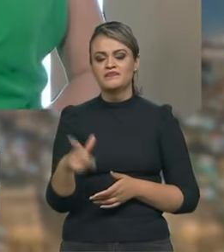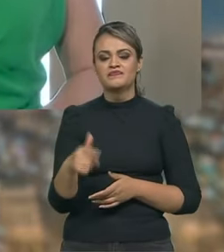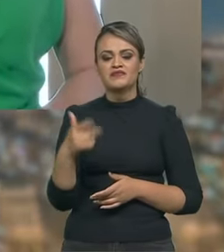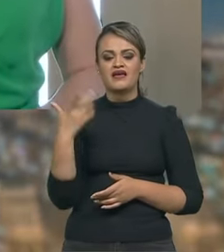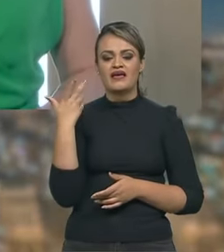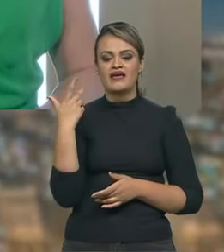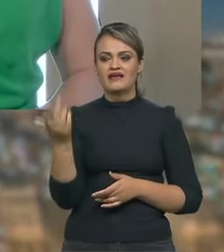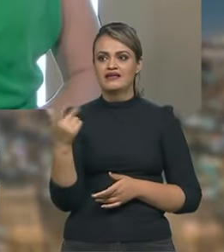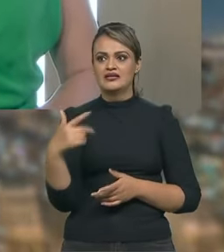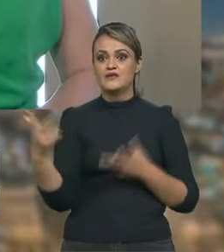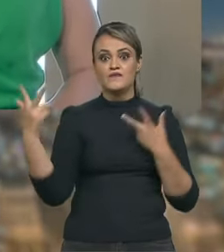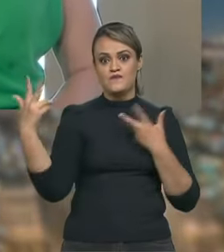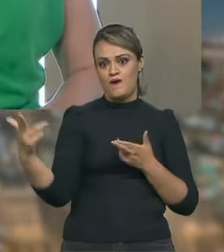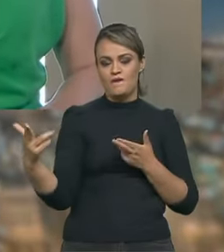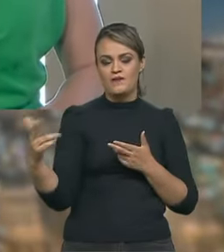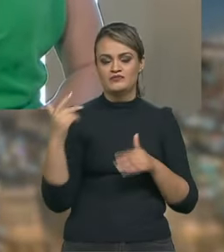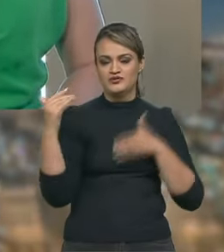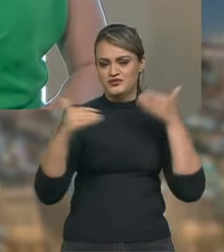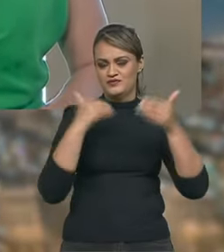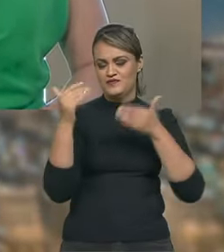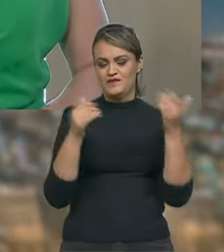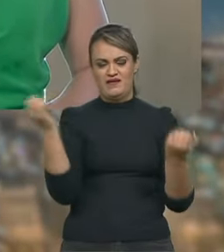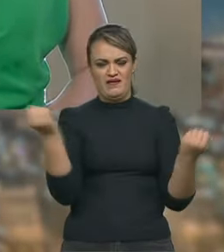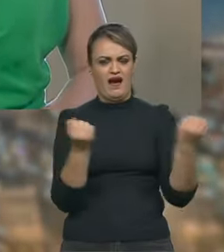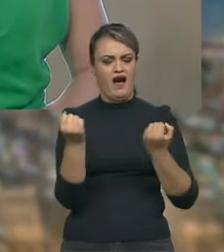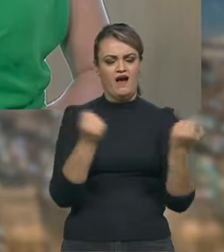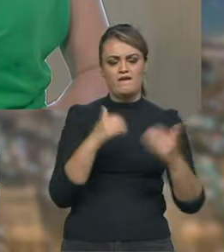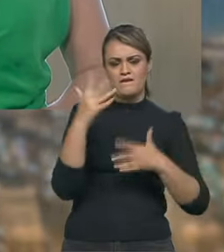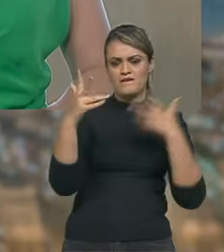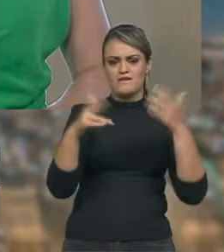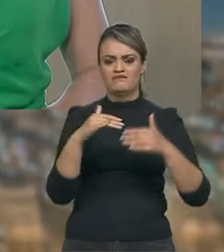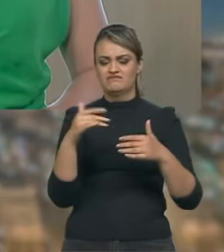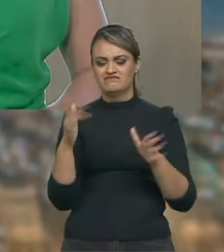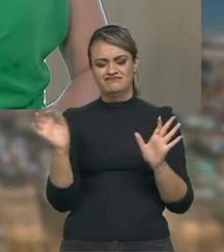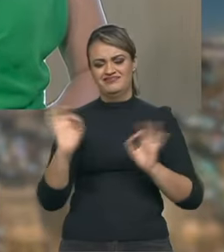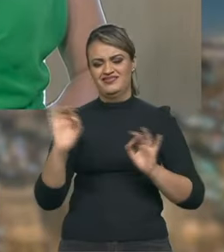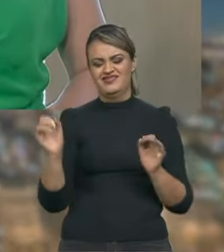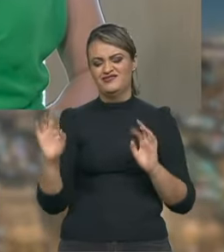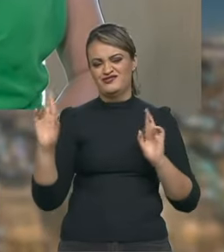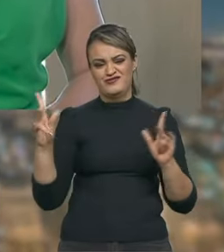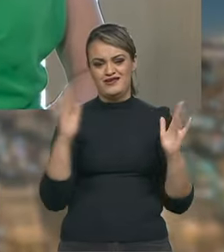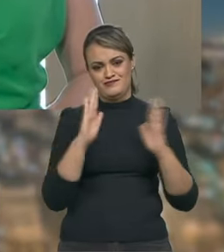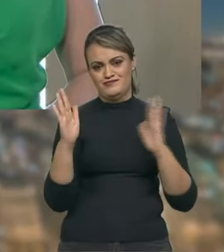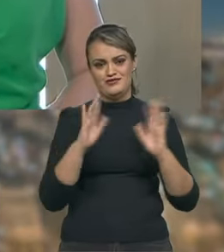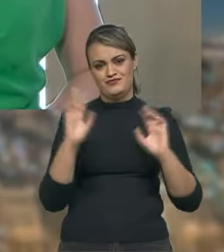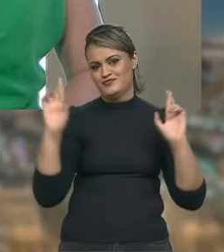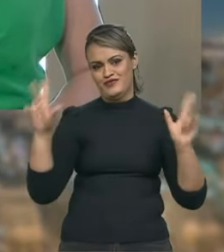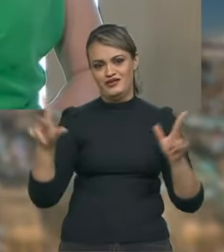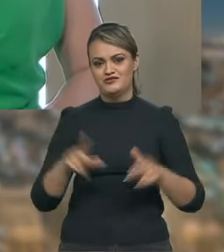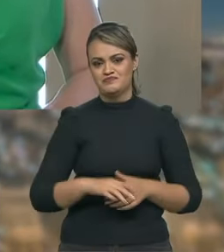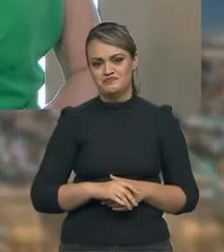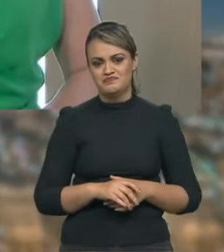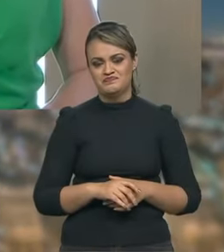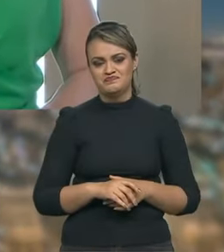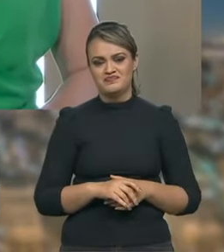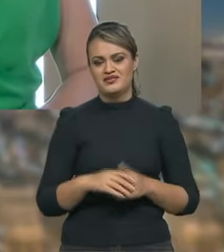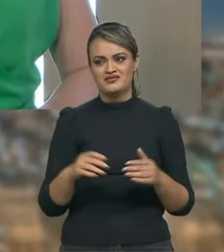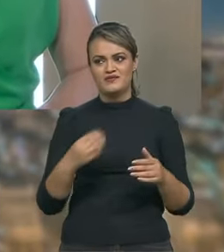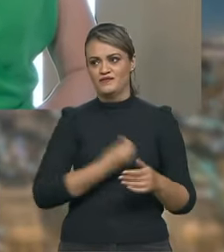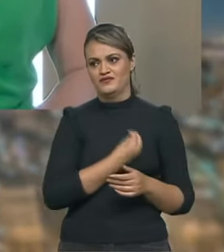essa chance que eu tive de desenvolver um carro de desenvolver um jogo uma companhia de pneu para ganhar o campeonato são